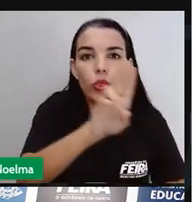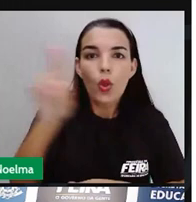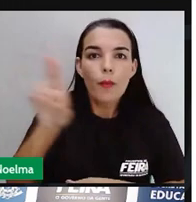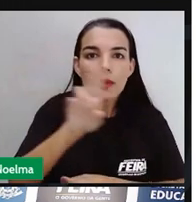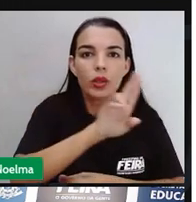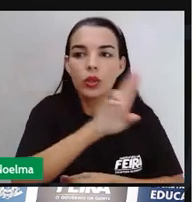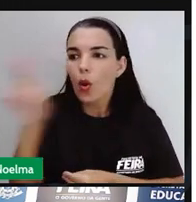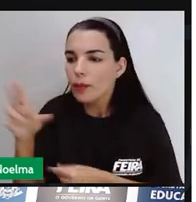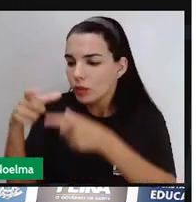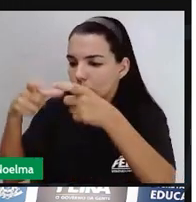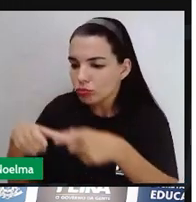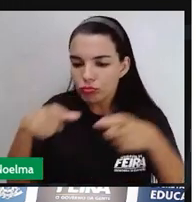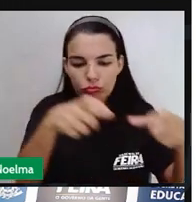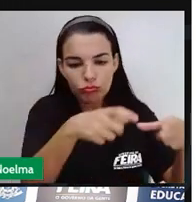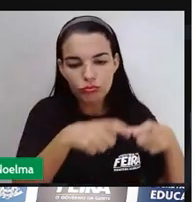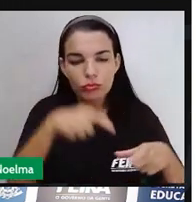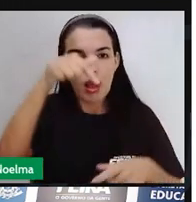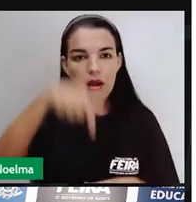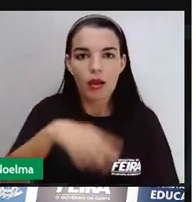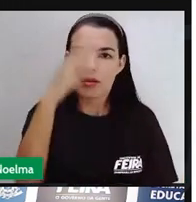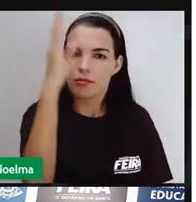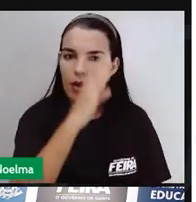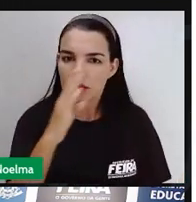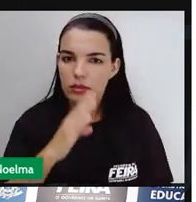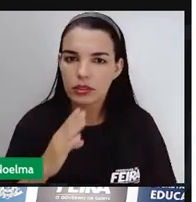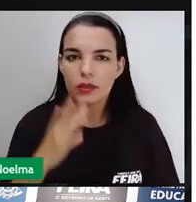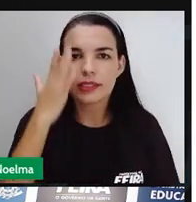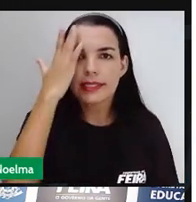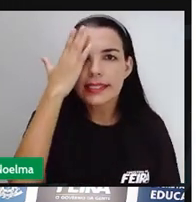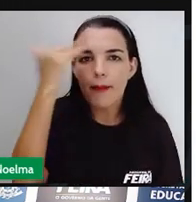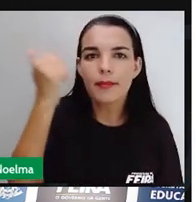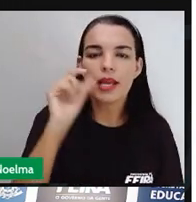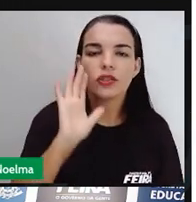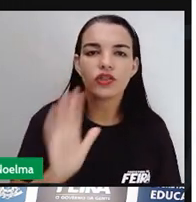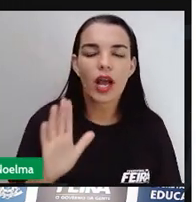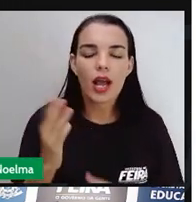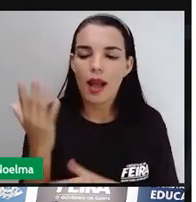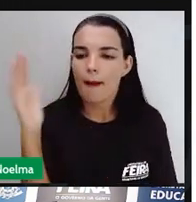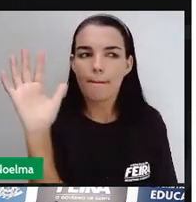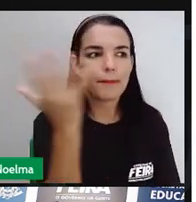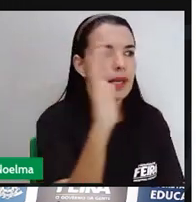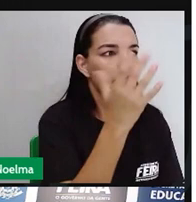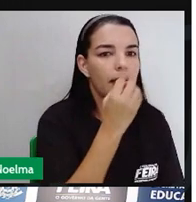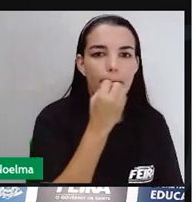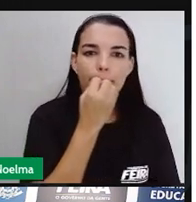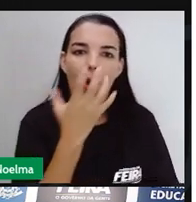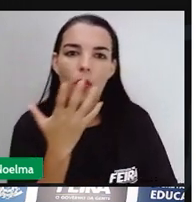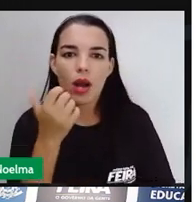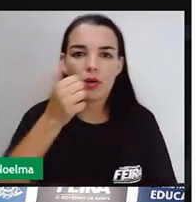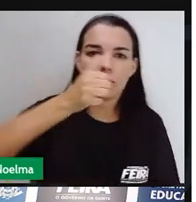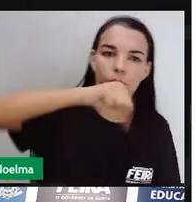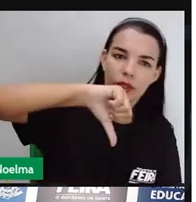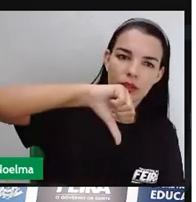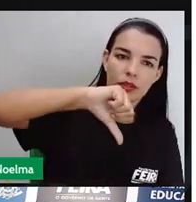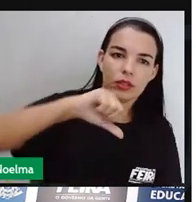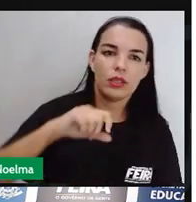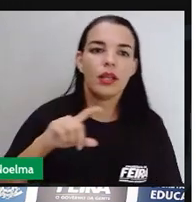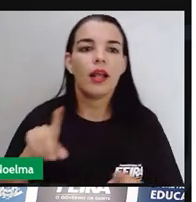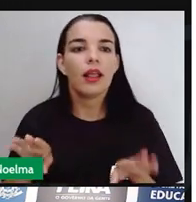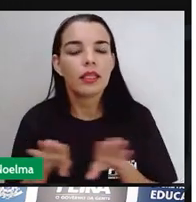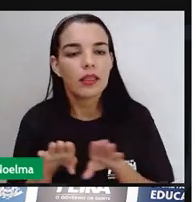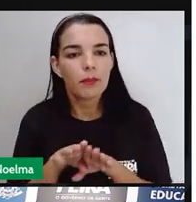eram nocivas ou quais não eram nocivas. Tudo isso foi ensinado aos portugueses. Então, eles também